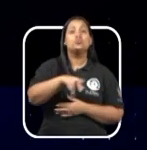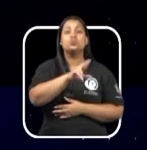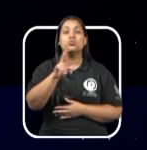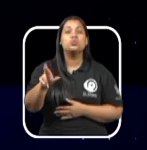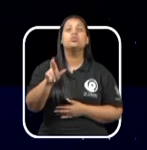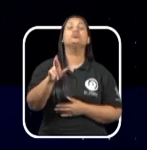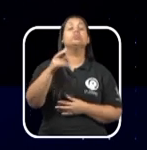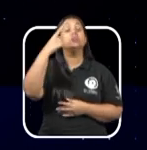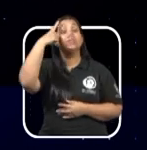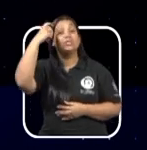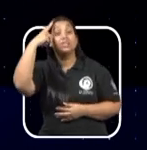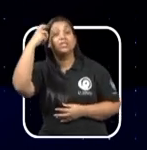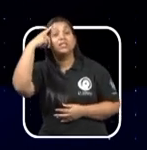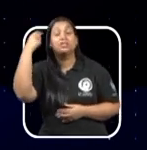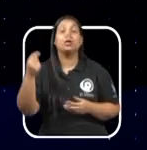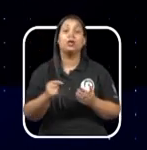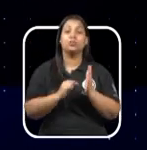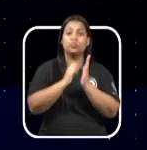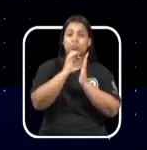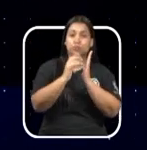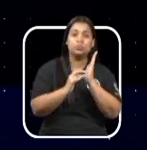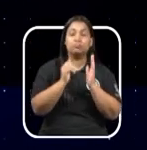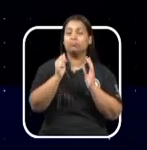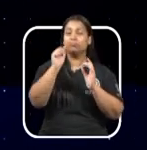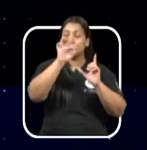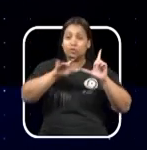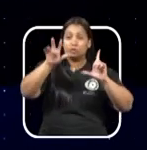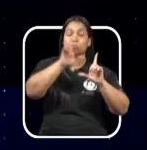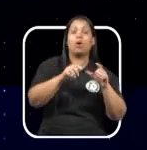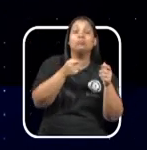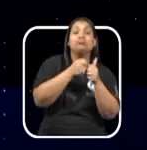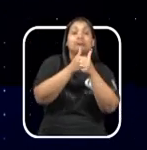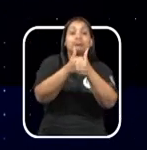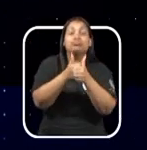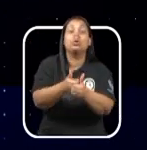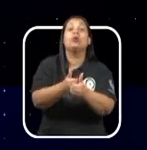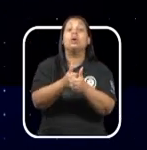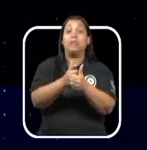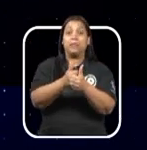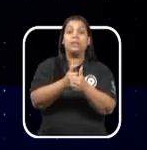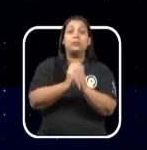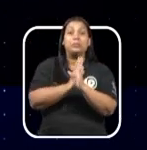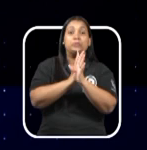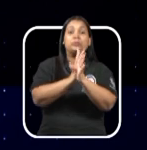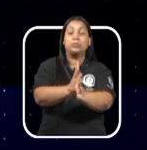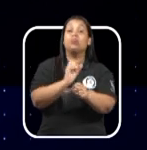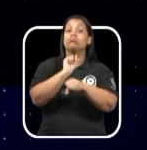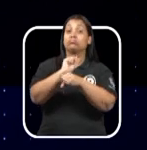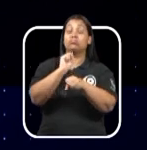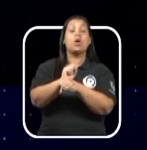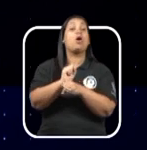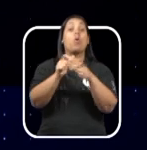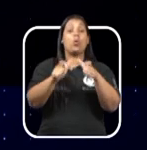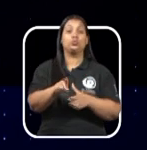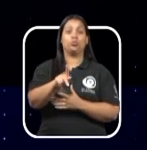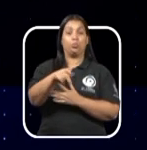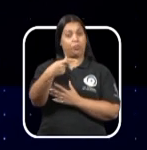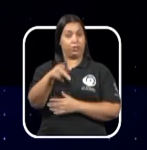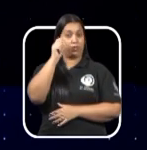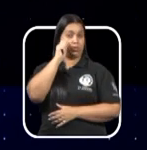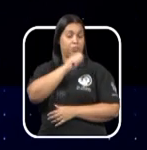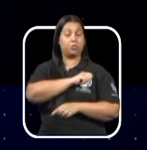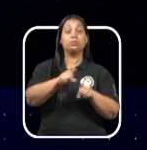sistema digital de acompanhamento da fila de espera para atendimento nas UPAs de Rio Preto. E de Karina